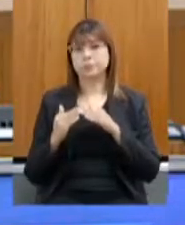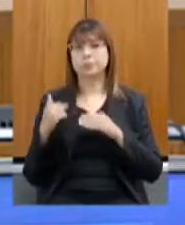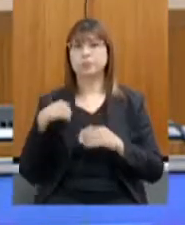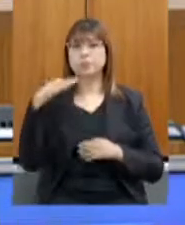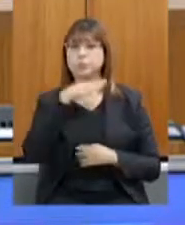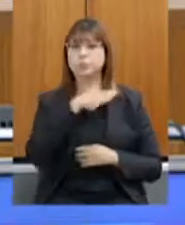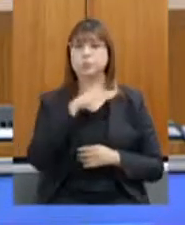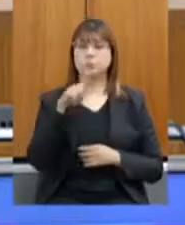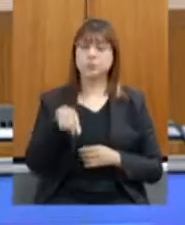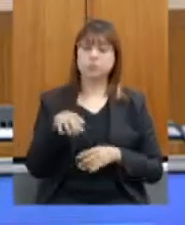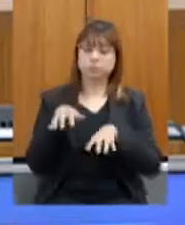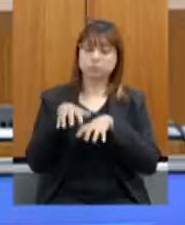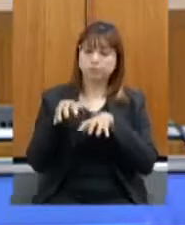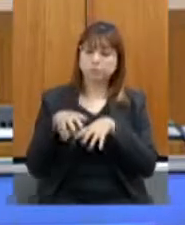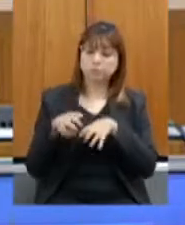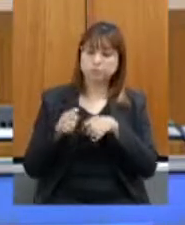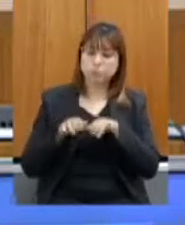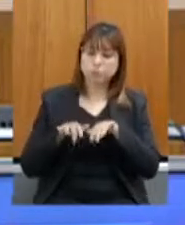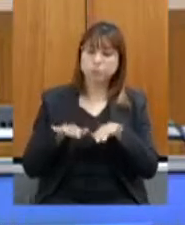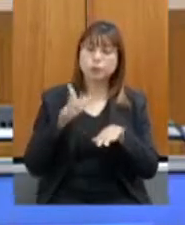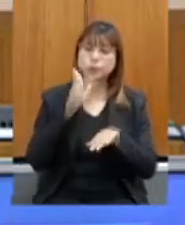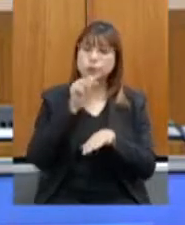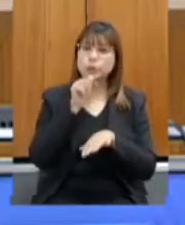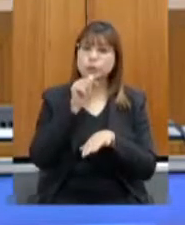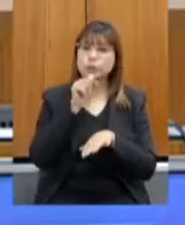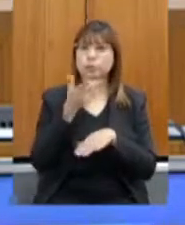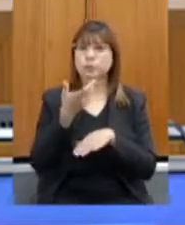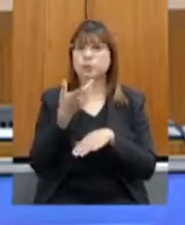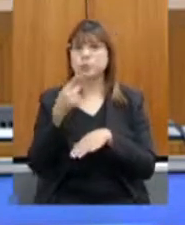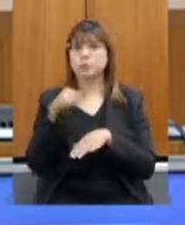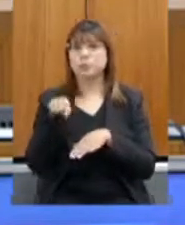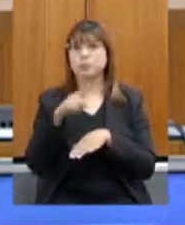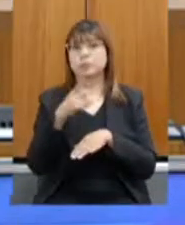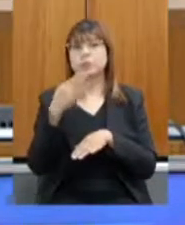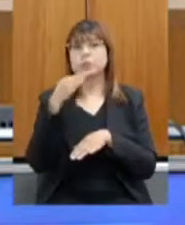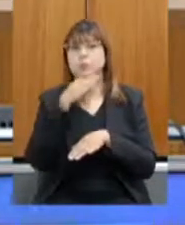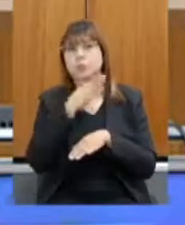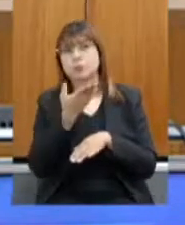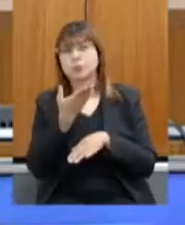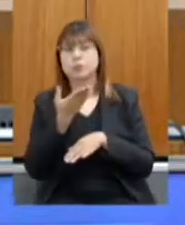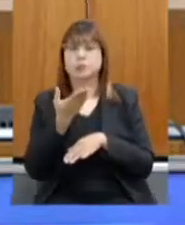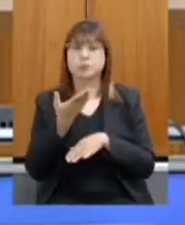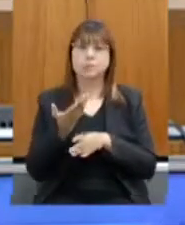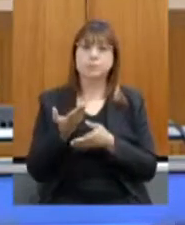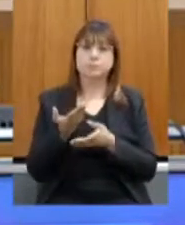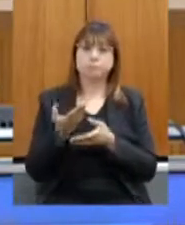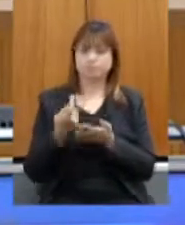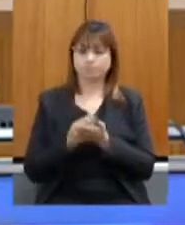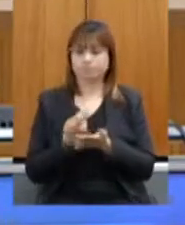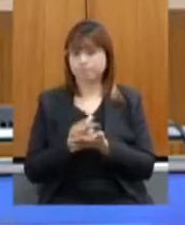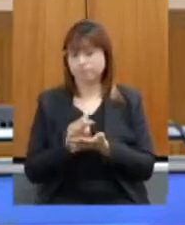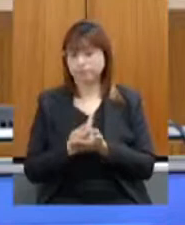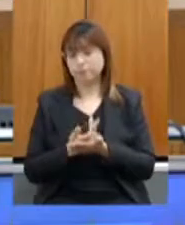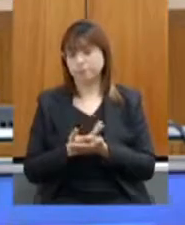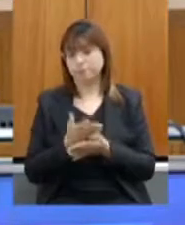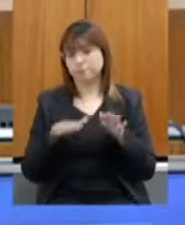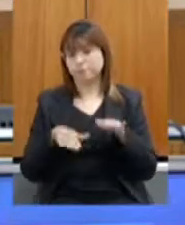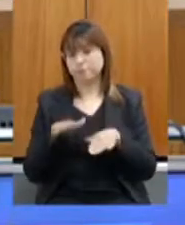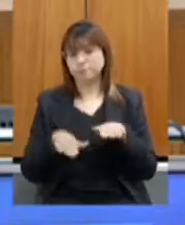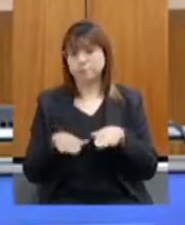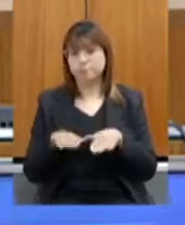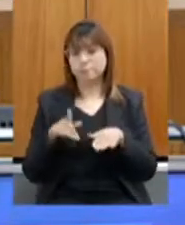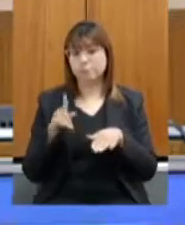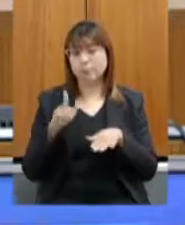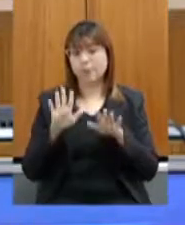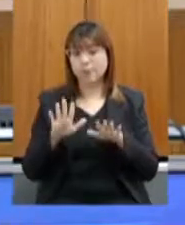irrigação por mais que algumas pessoas tenham uma percepção inadequada é a forma mais sustentável de